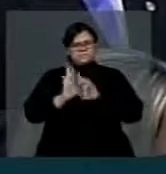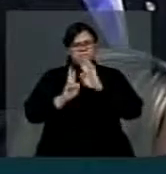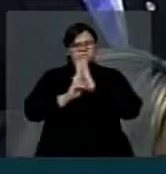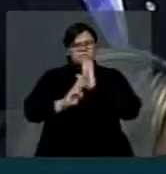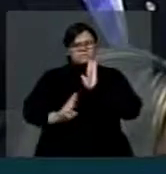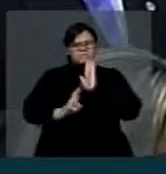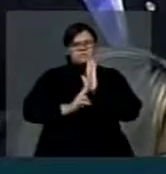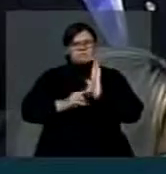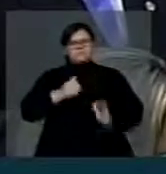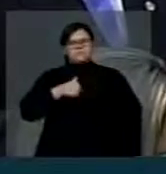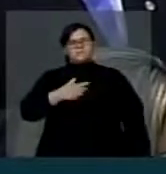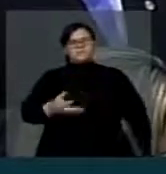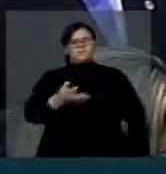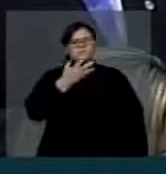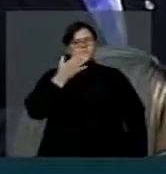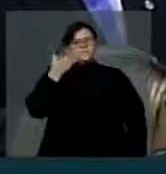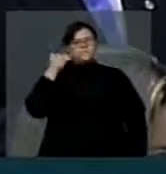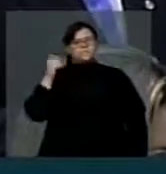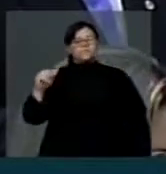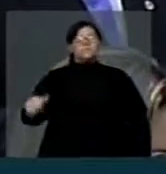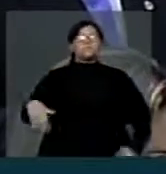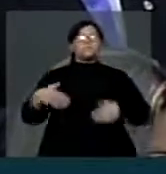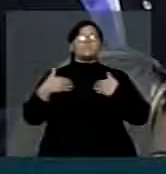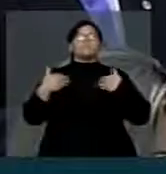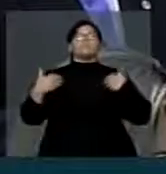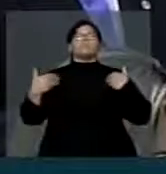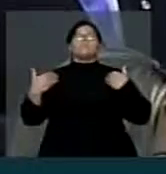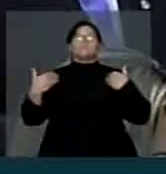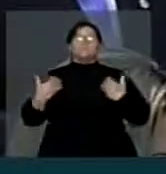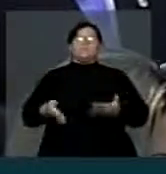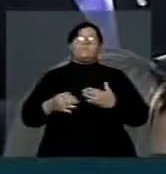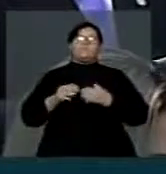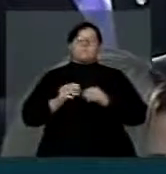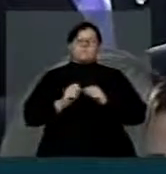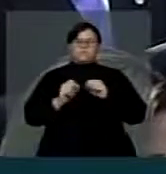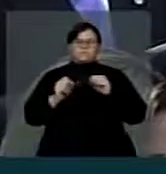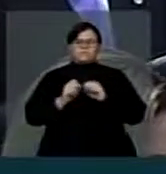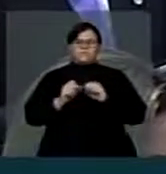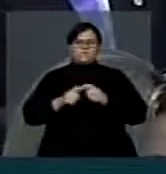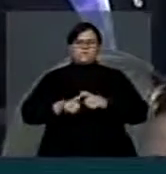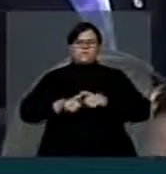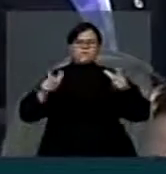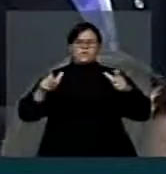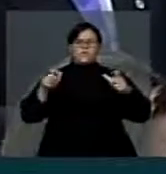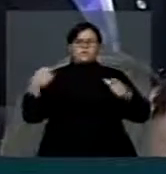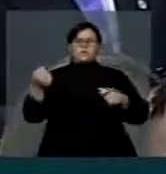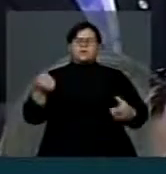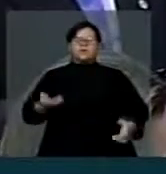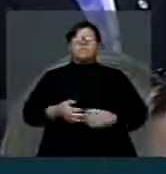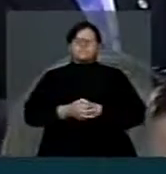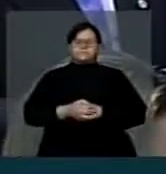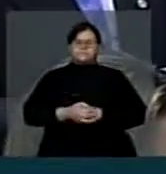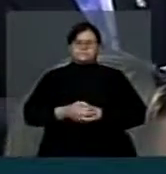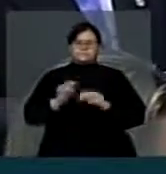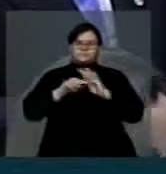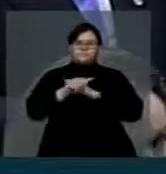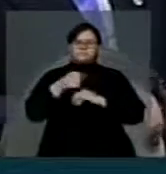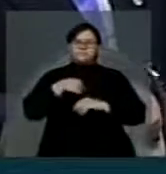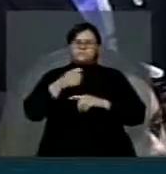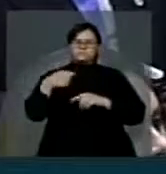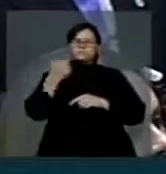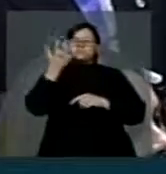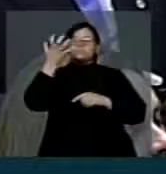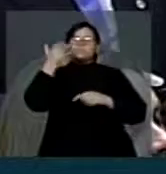gostaria de saber quais são os subscritores que constituem essa maioria para incluir na pauta essa matéria